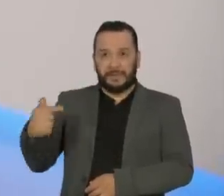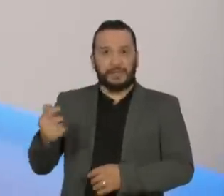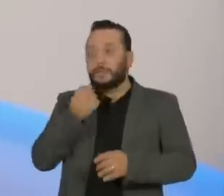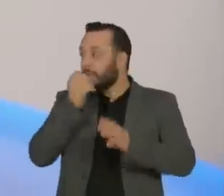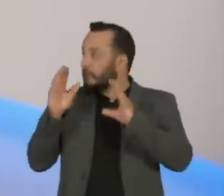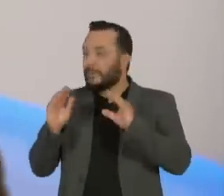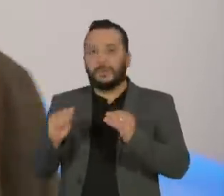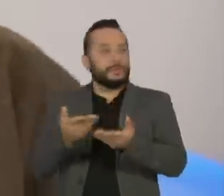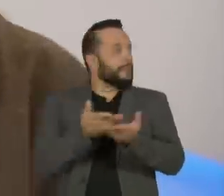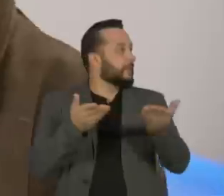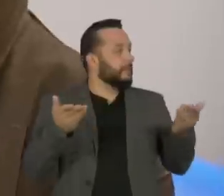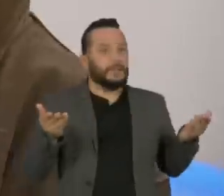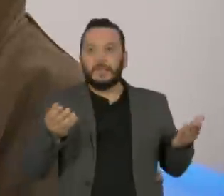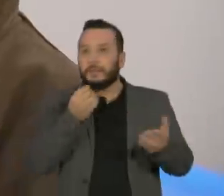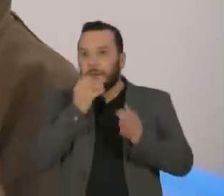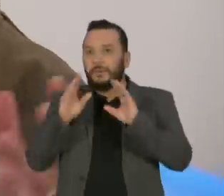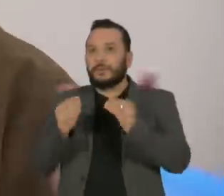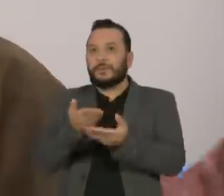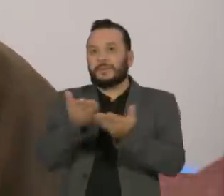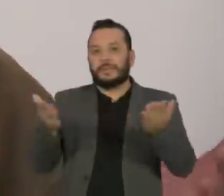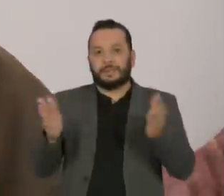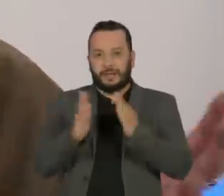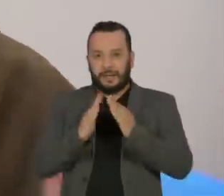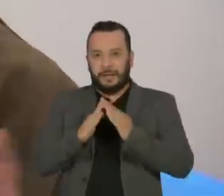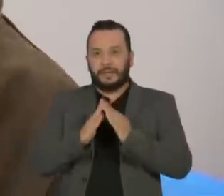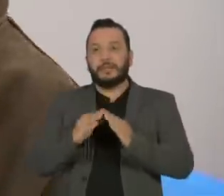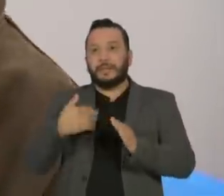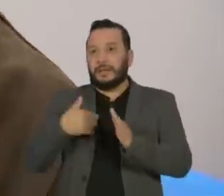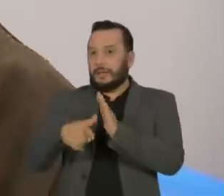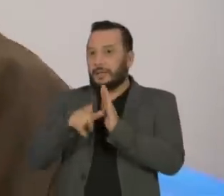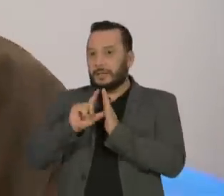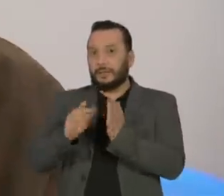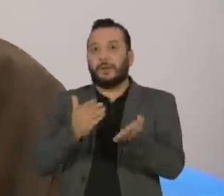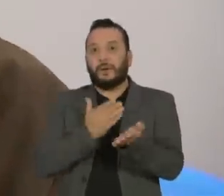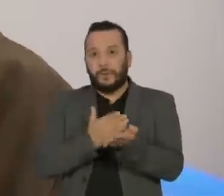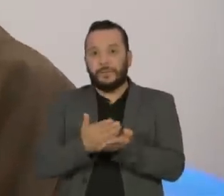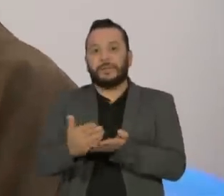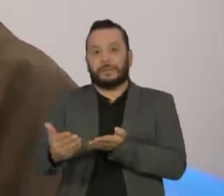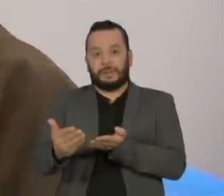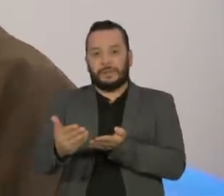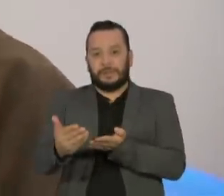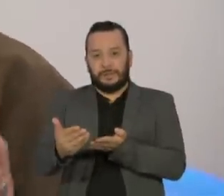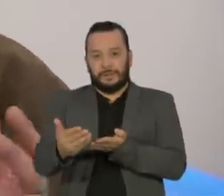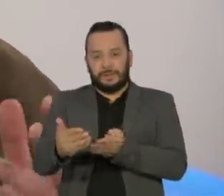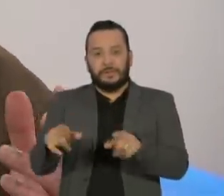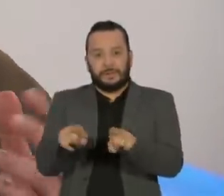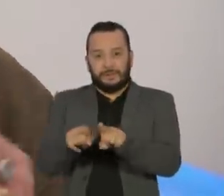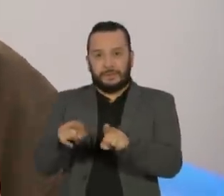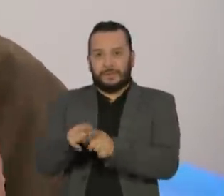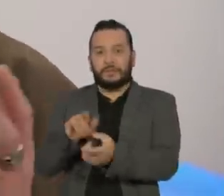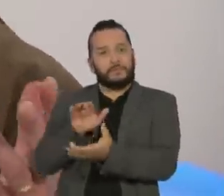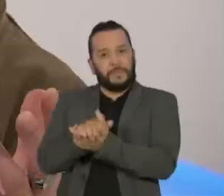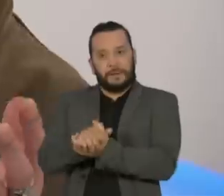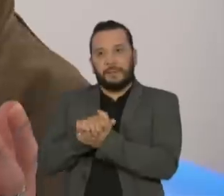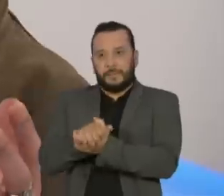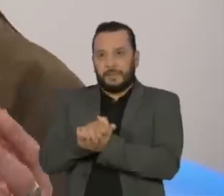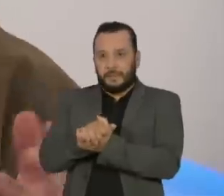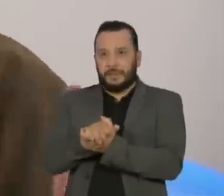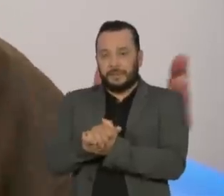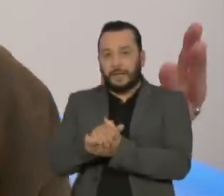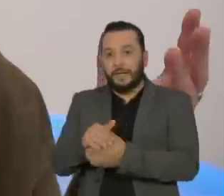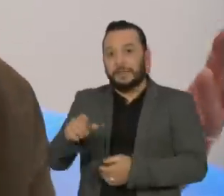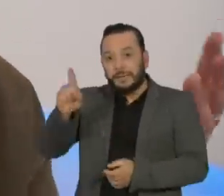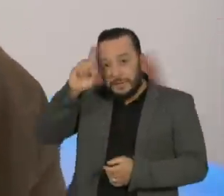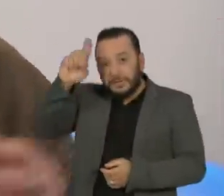a todos vocês, boa noite a vocês de casa. Quero, antes de começar o nosso programa, parabenizar a imprensa, é dia da imprensa,